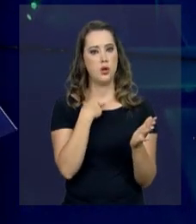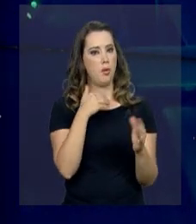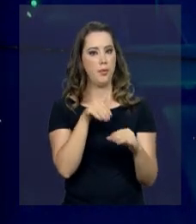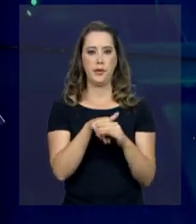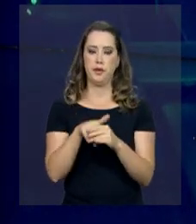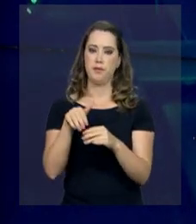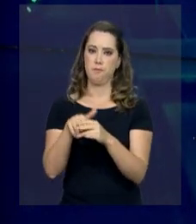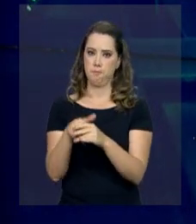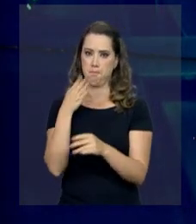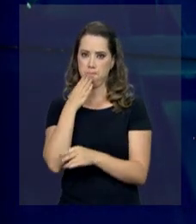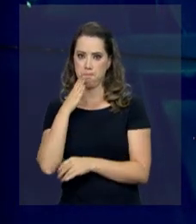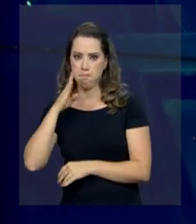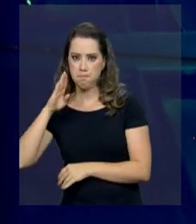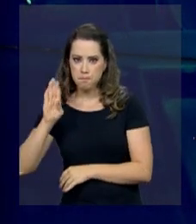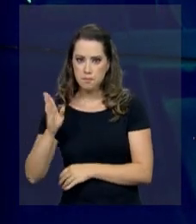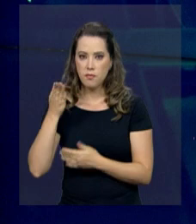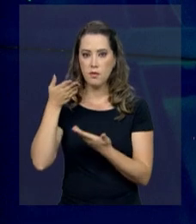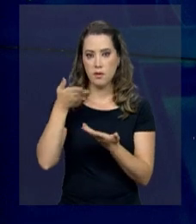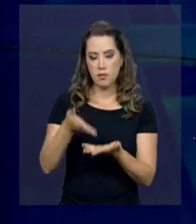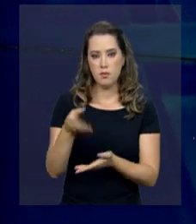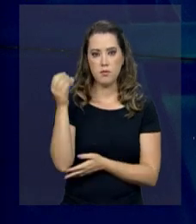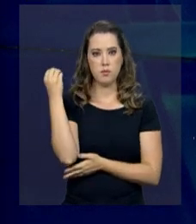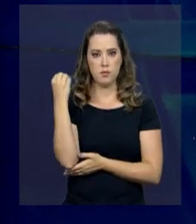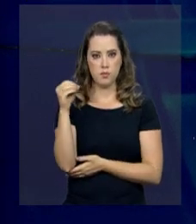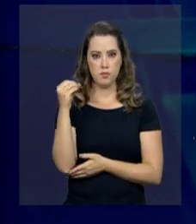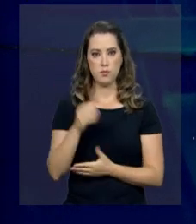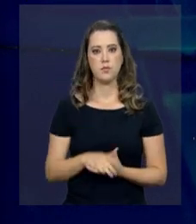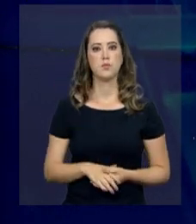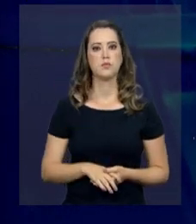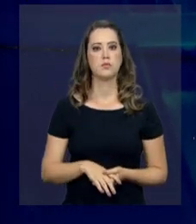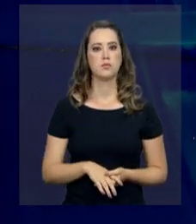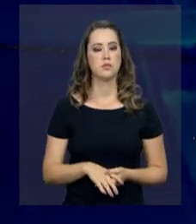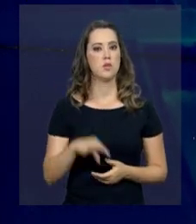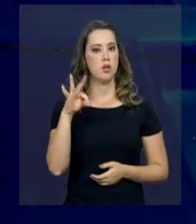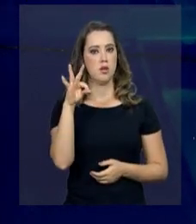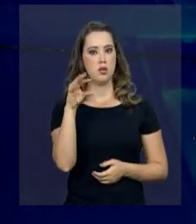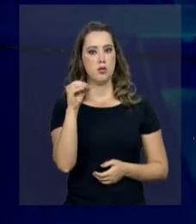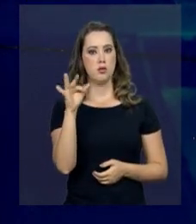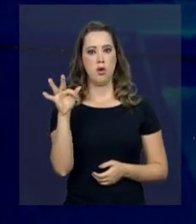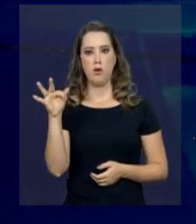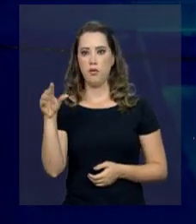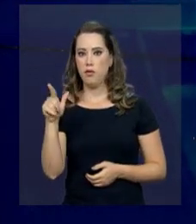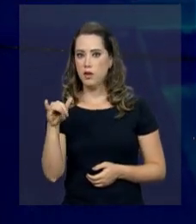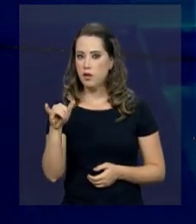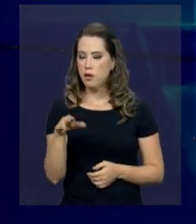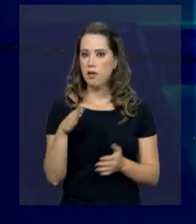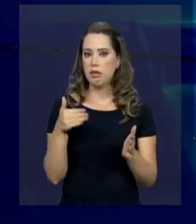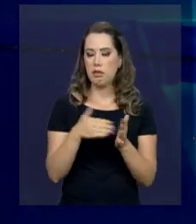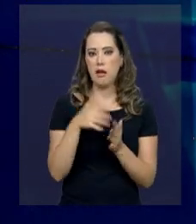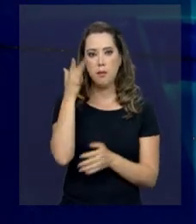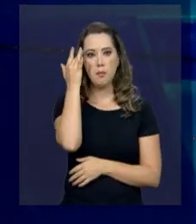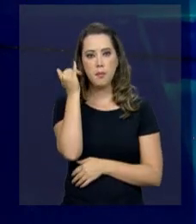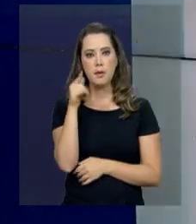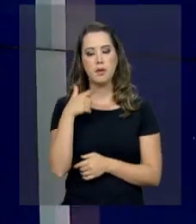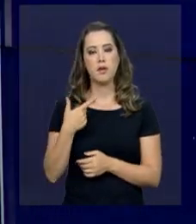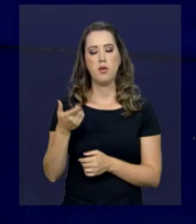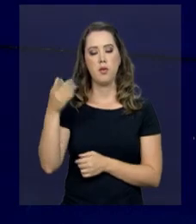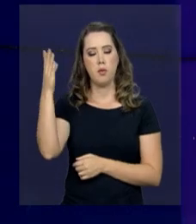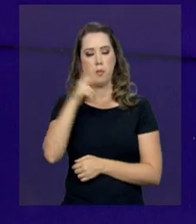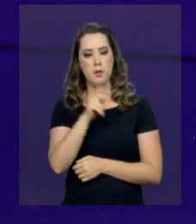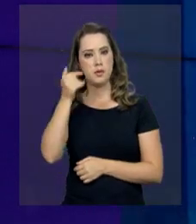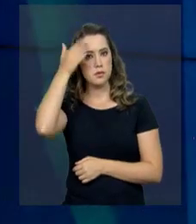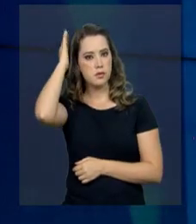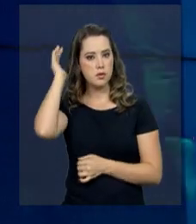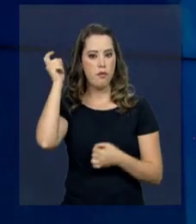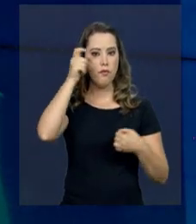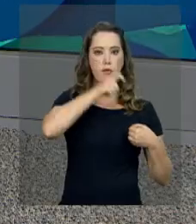ficariam inelegíveis e não poderiam disputar as eleições de outubro. Toffoli fica no cargo até amanhã, quando Temer retorna